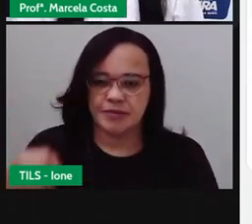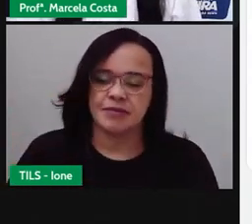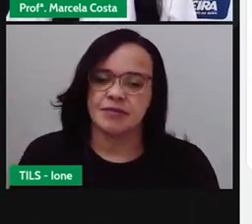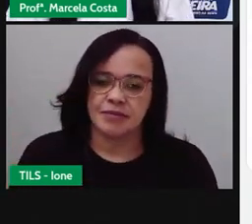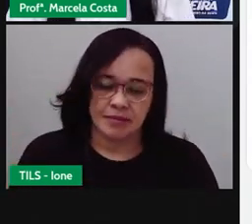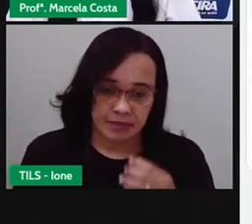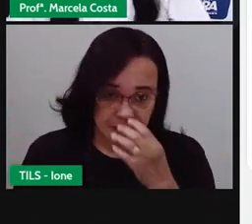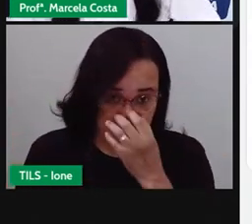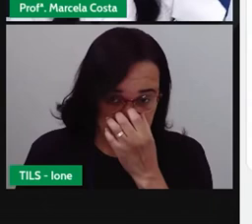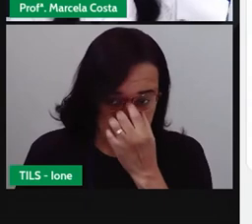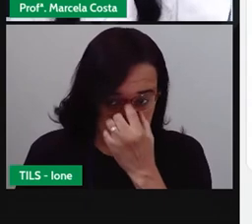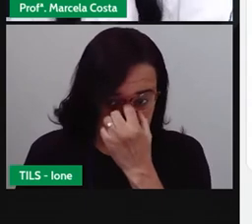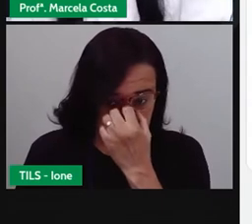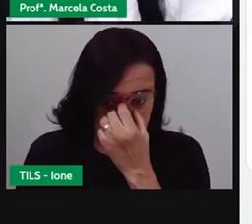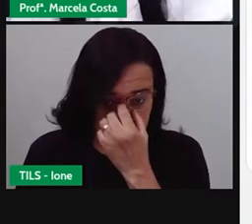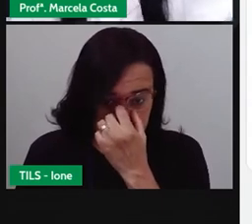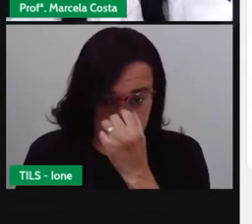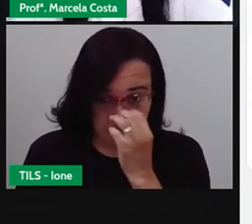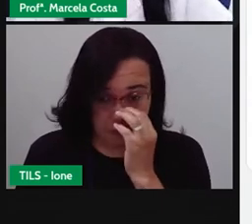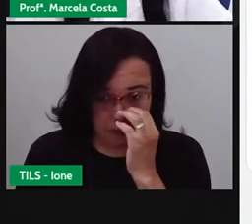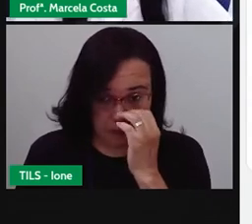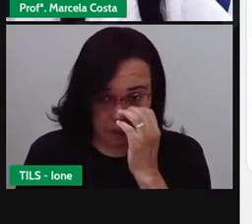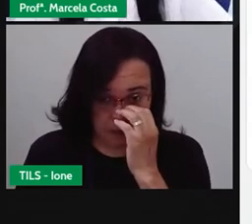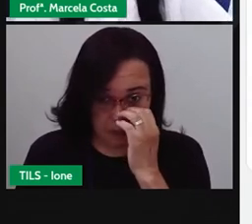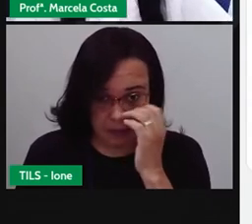Eu vou colocar o número 10 aqui embaixo,